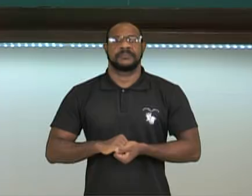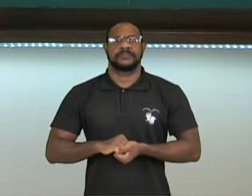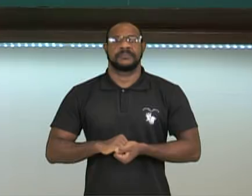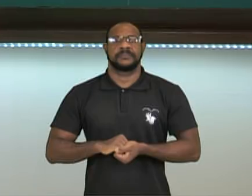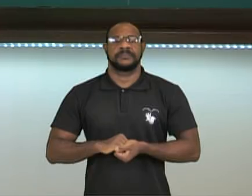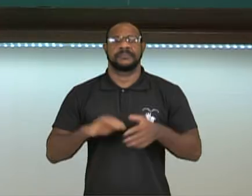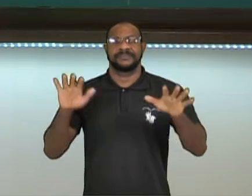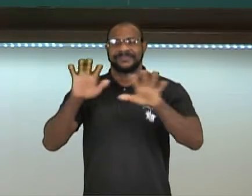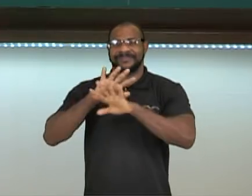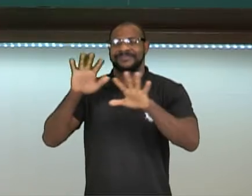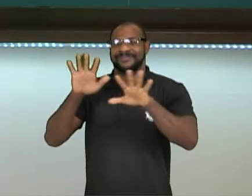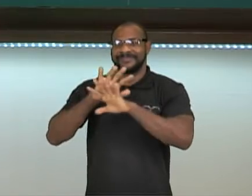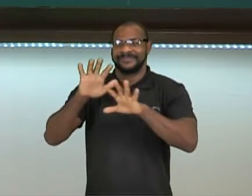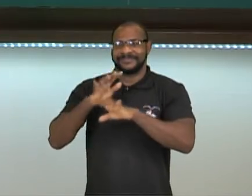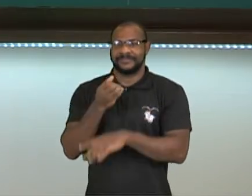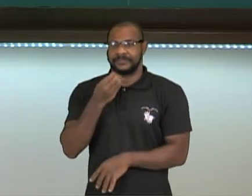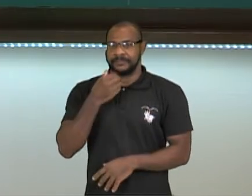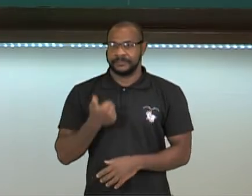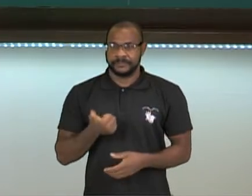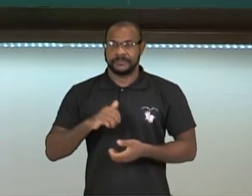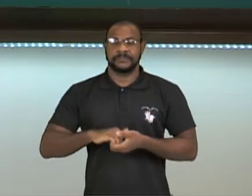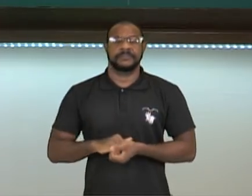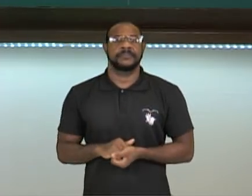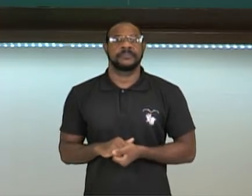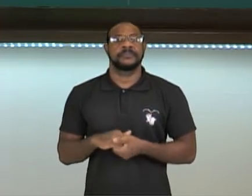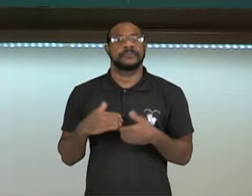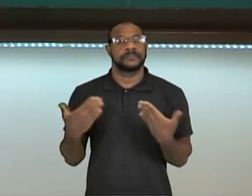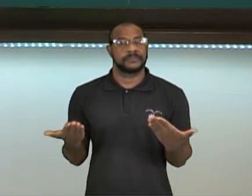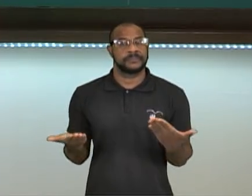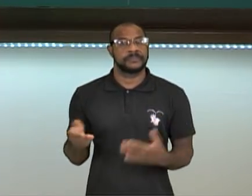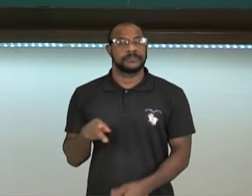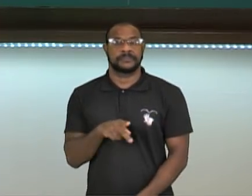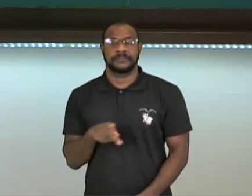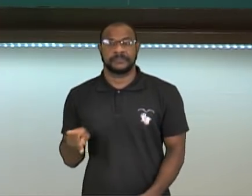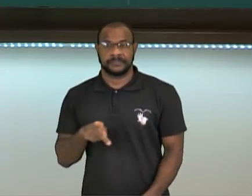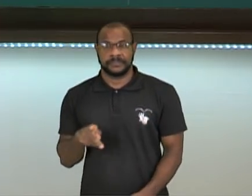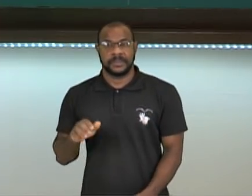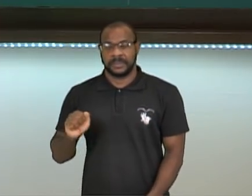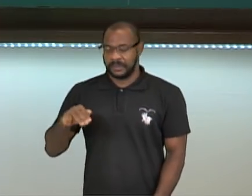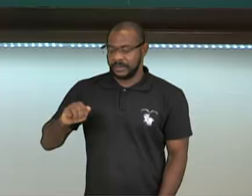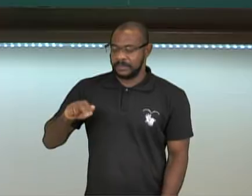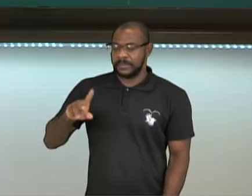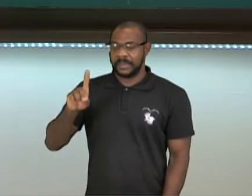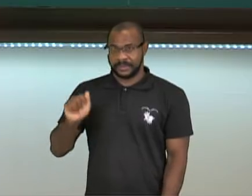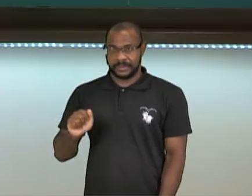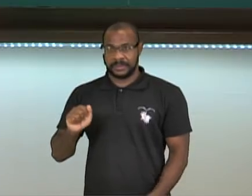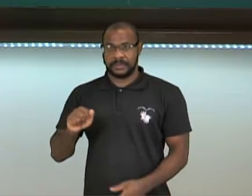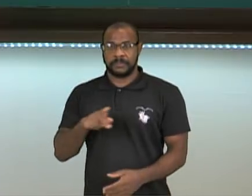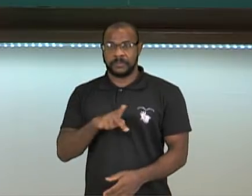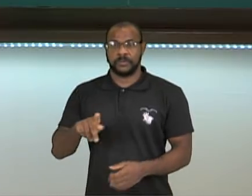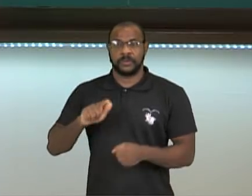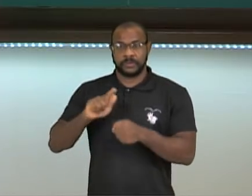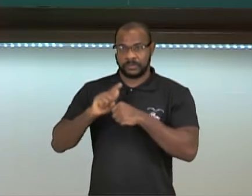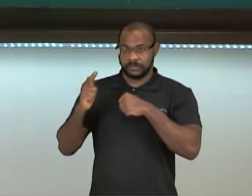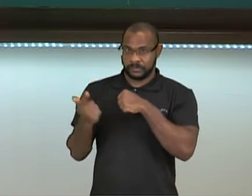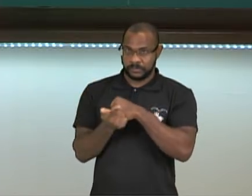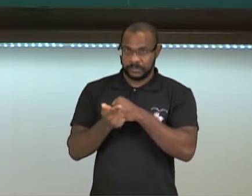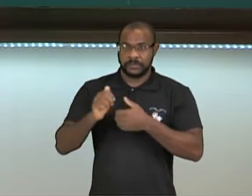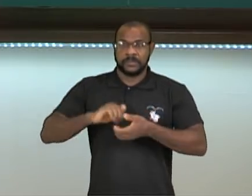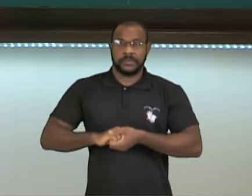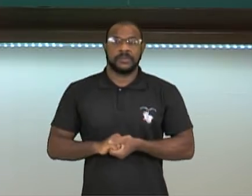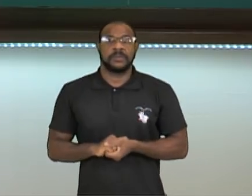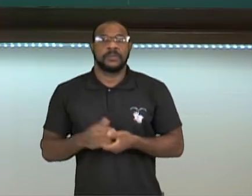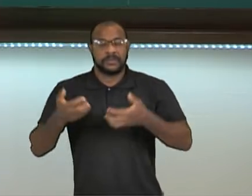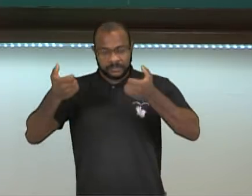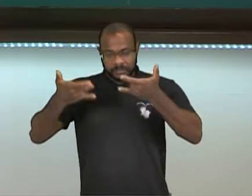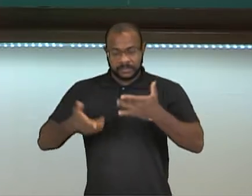Oi pessoal, tudo bem? Eu sou a professora Amanda, a professora de geografia de vocês e vou